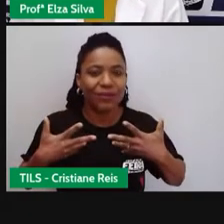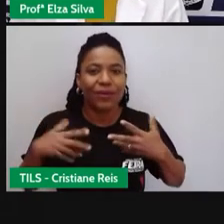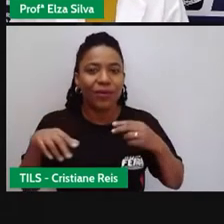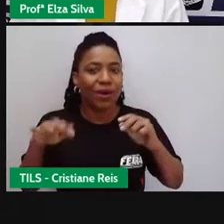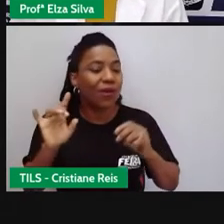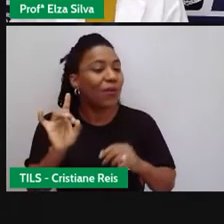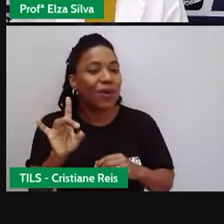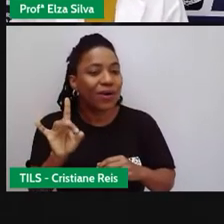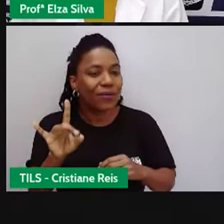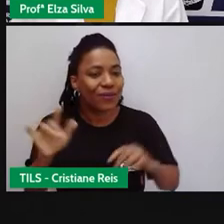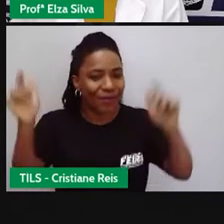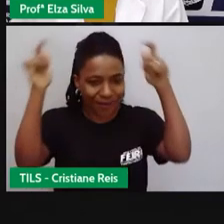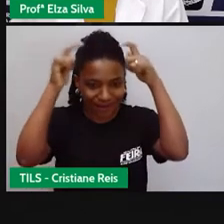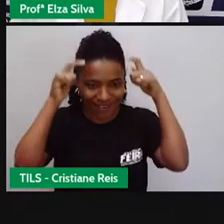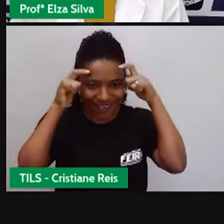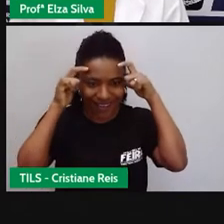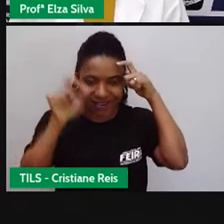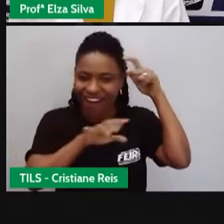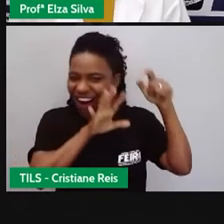2019.